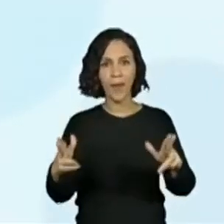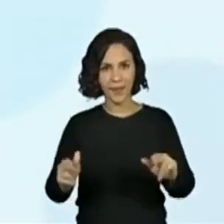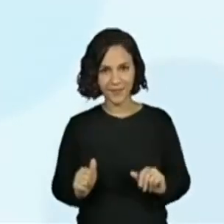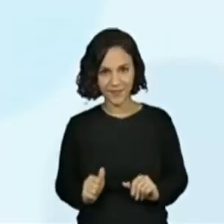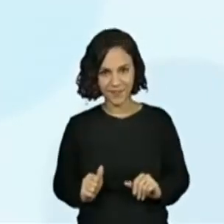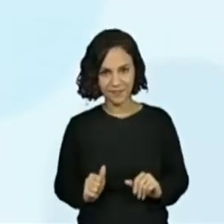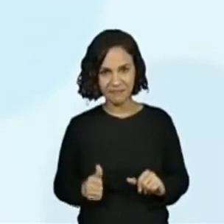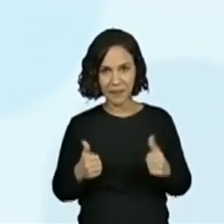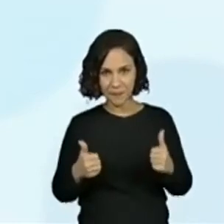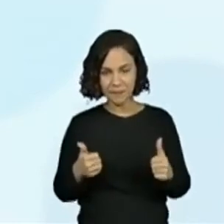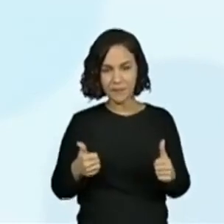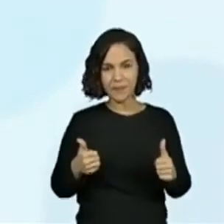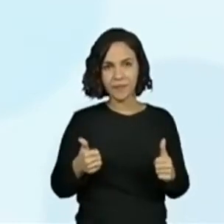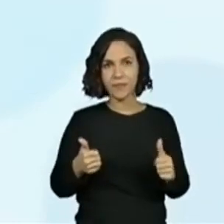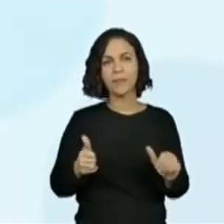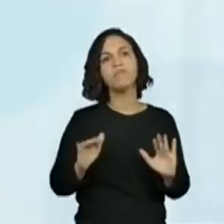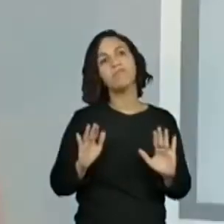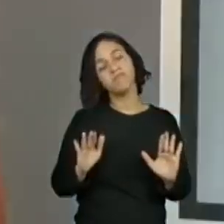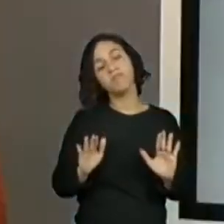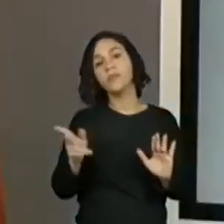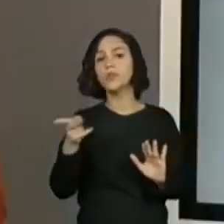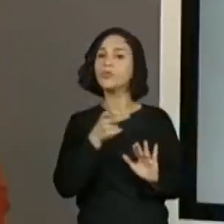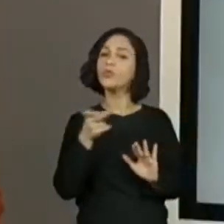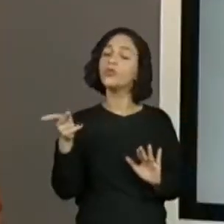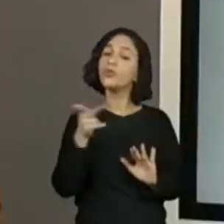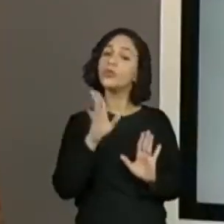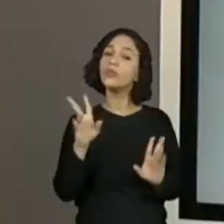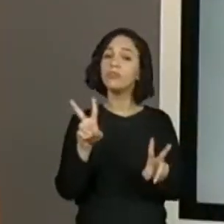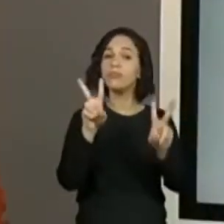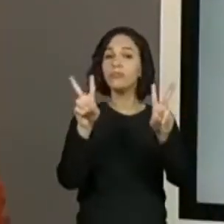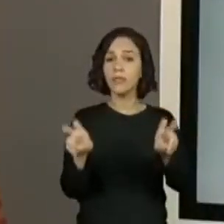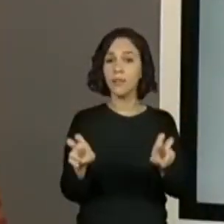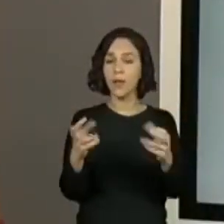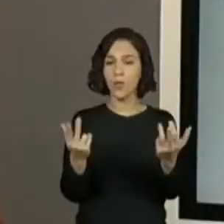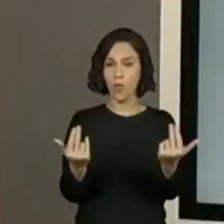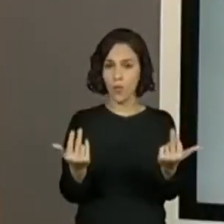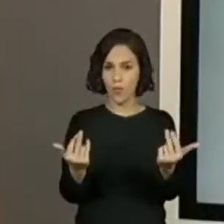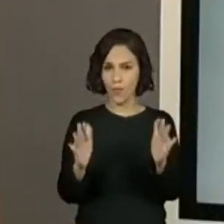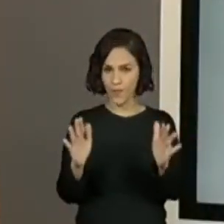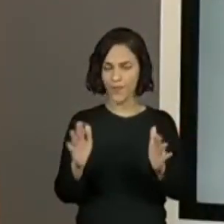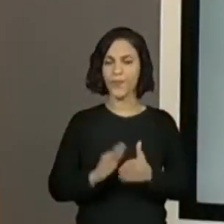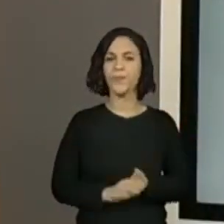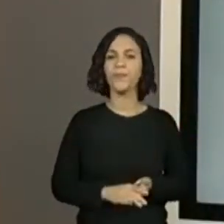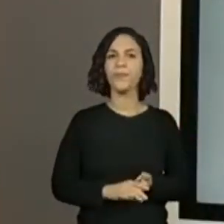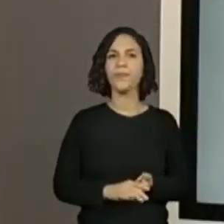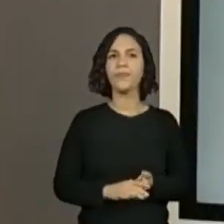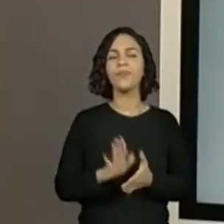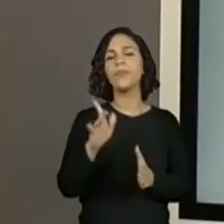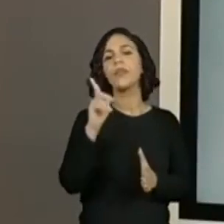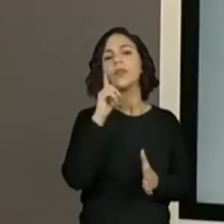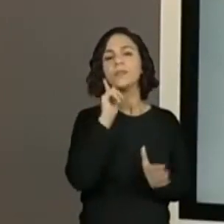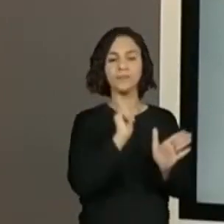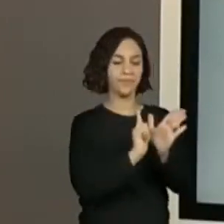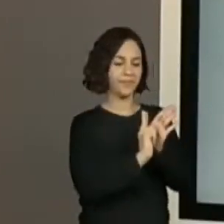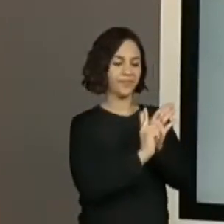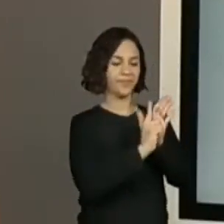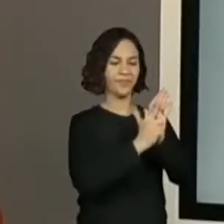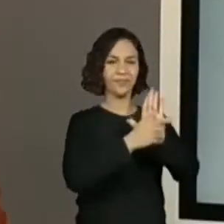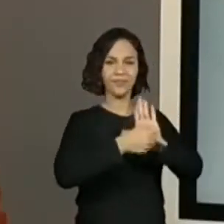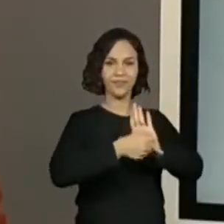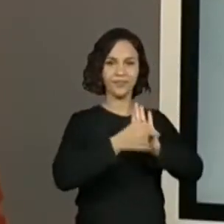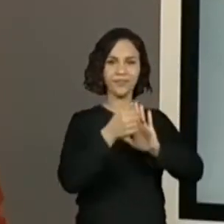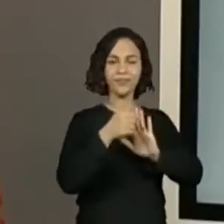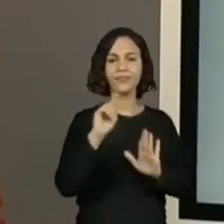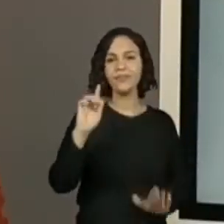Tudo bem? Tudo. Dois textos com o mesmo tema, a amarelinha. Gênero. Gênero.